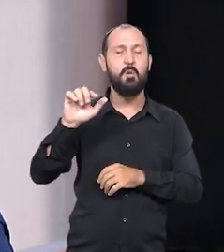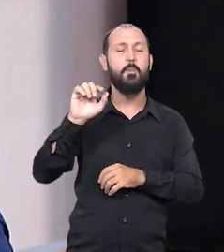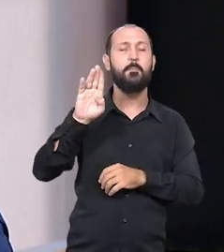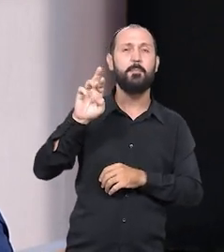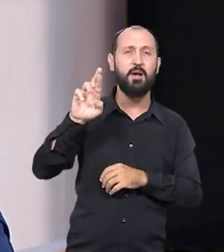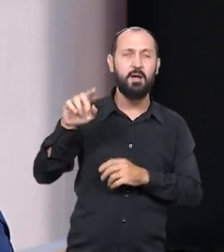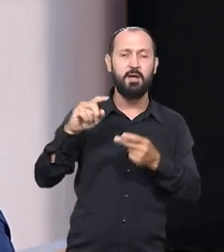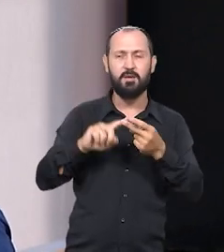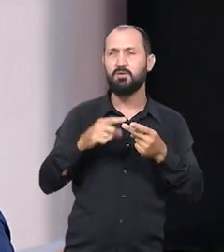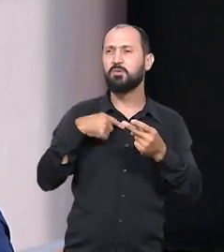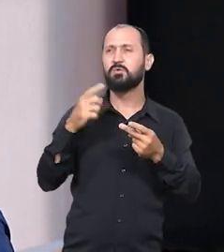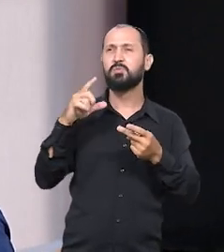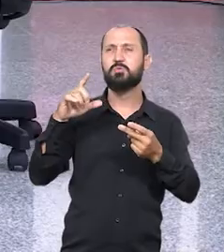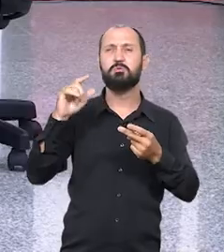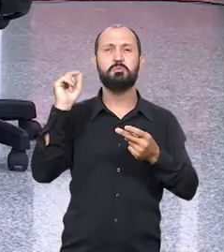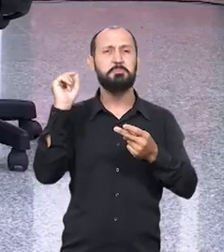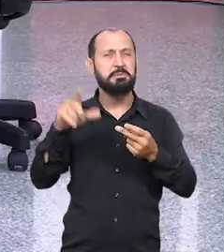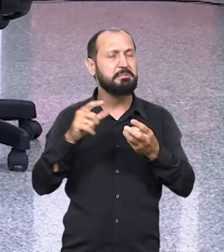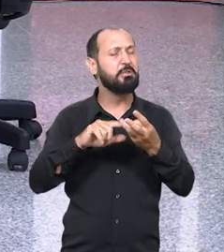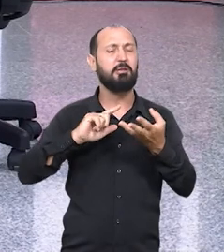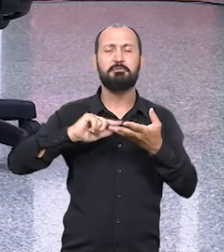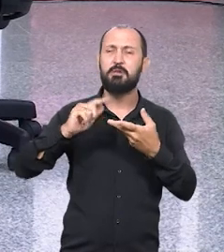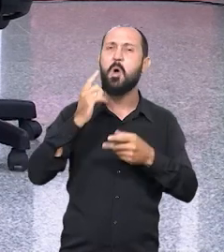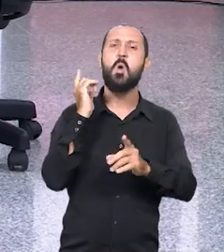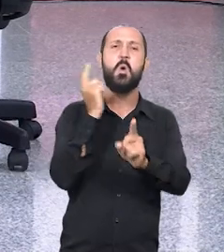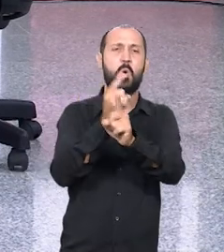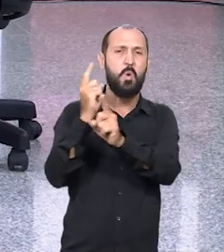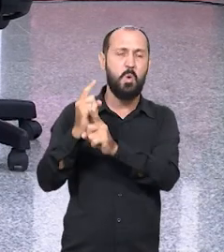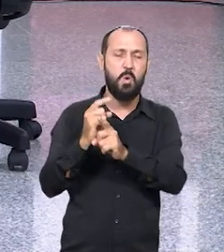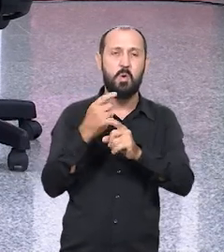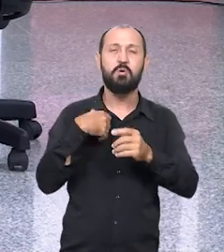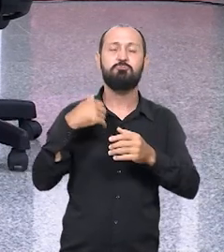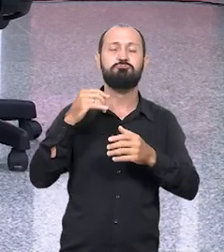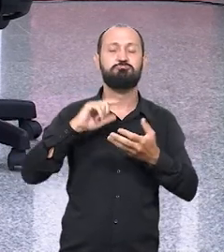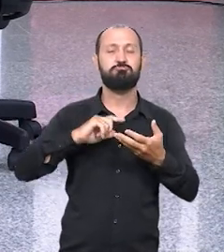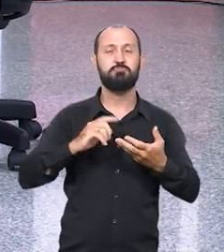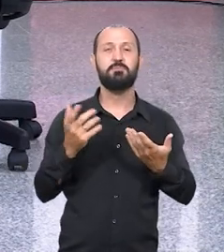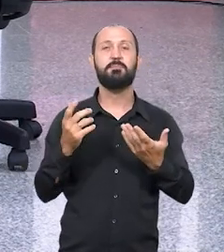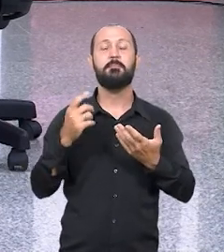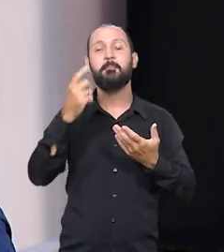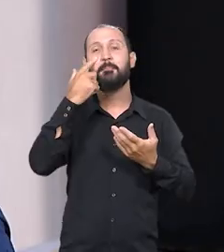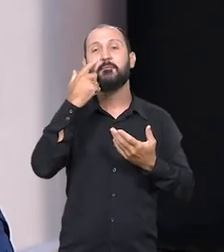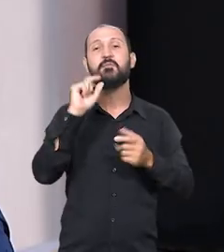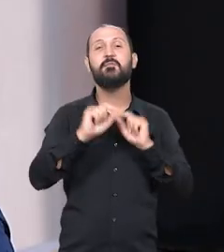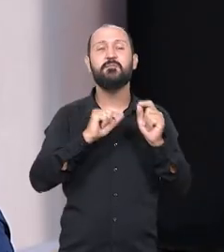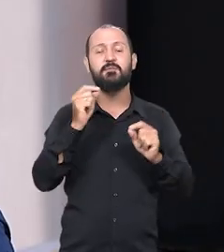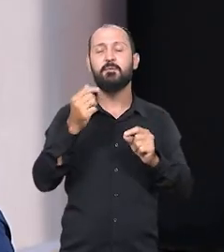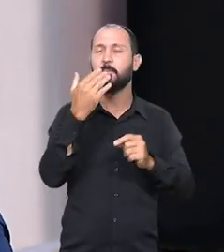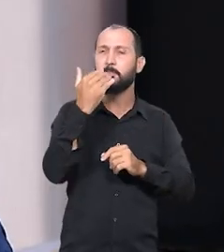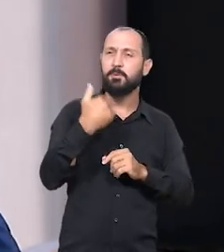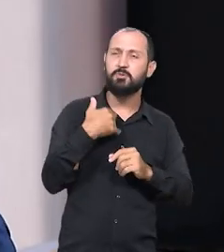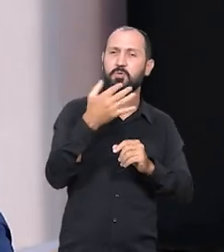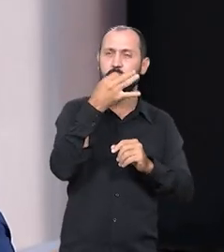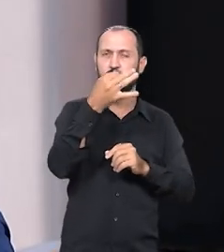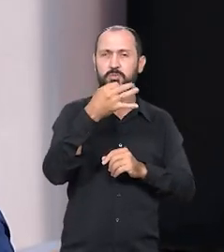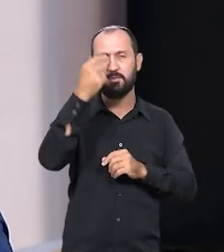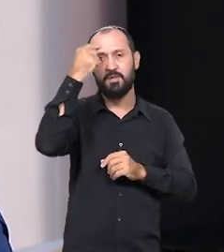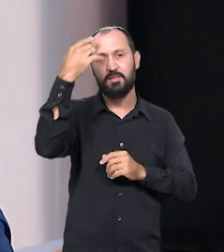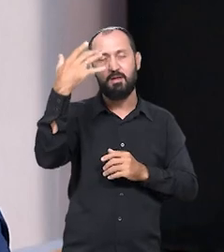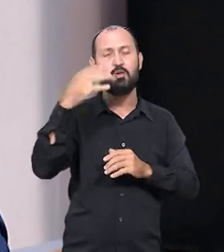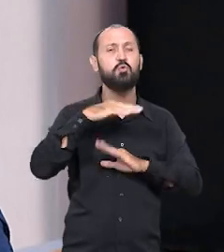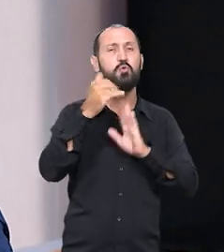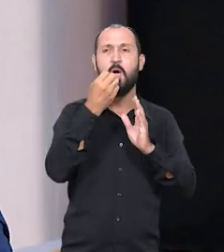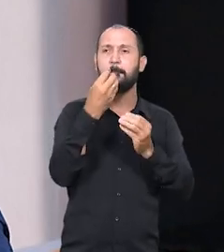BR, Facebook, Twitter. Então todo mundo consegue encontrar a gente nas plataformas digitais também para fazer solicitações, indicações,